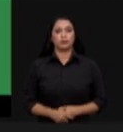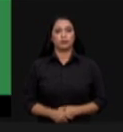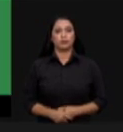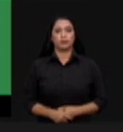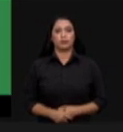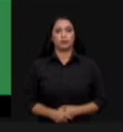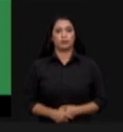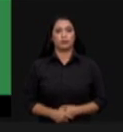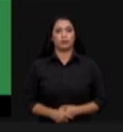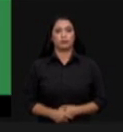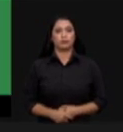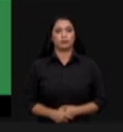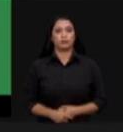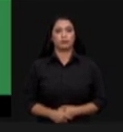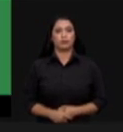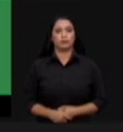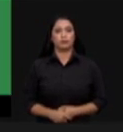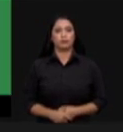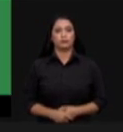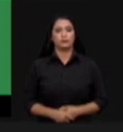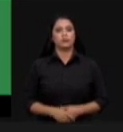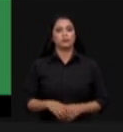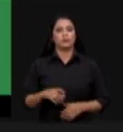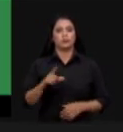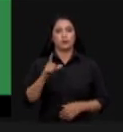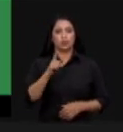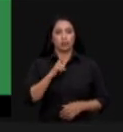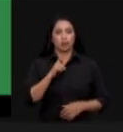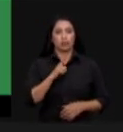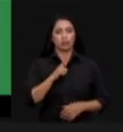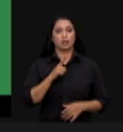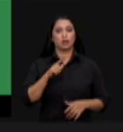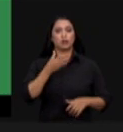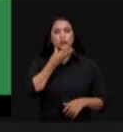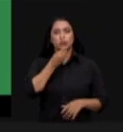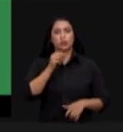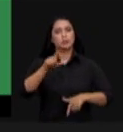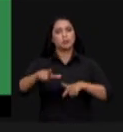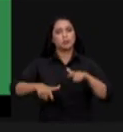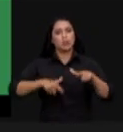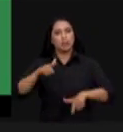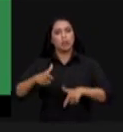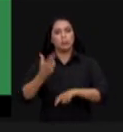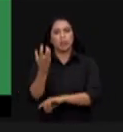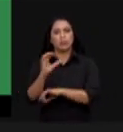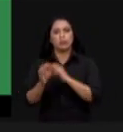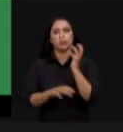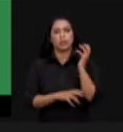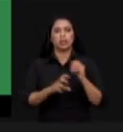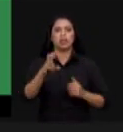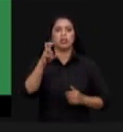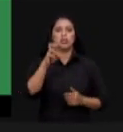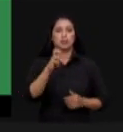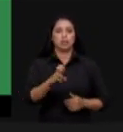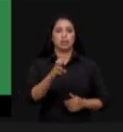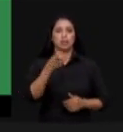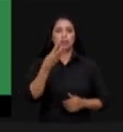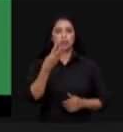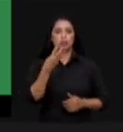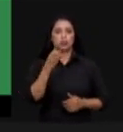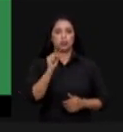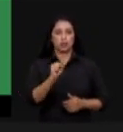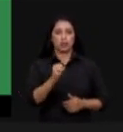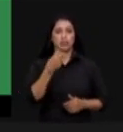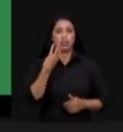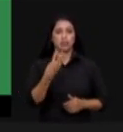na prática hoje os manejos florestais contribuem 583 mil